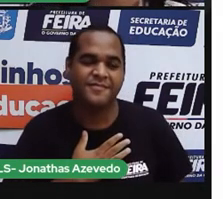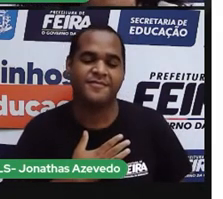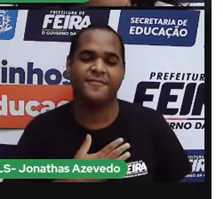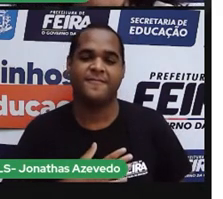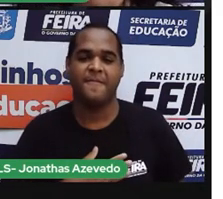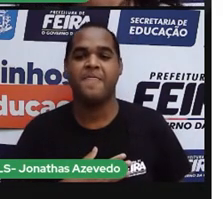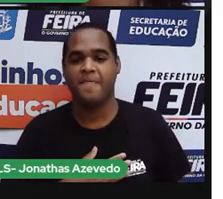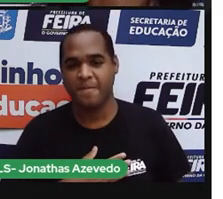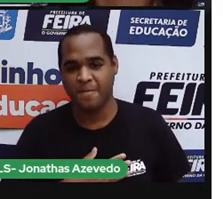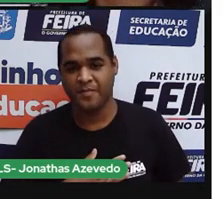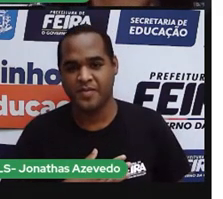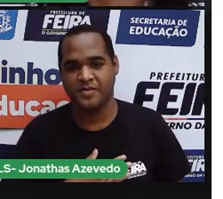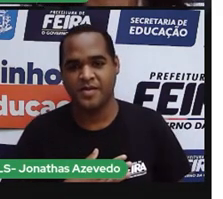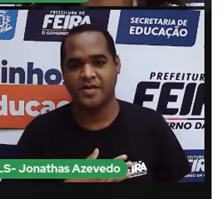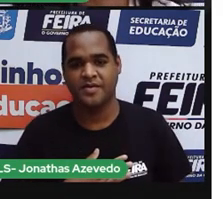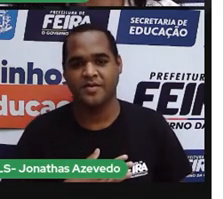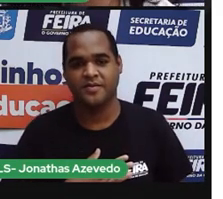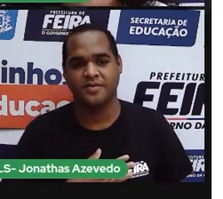Espero que sim.